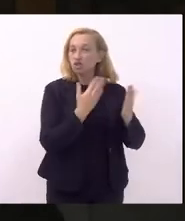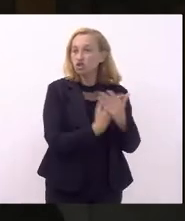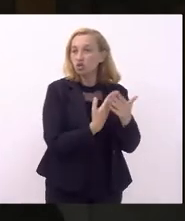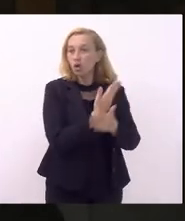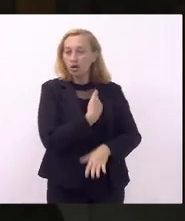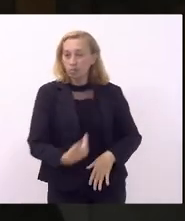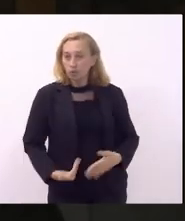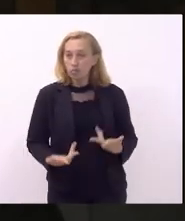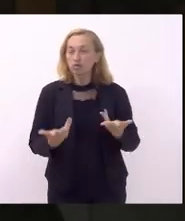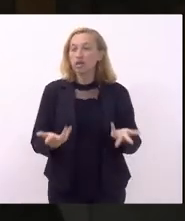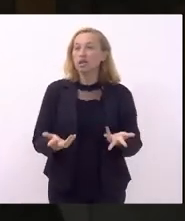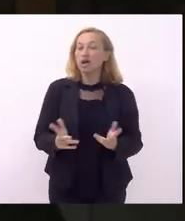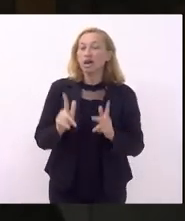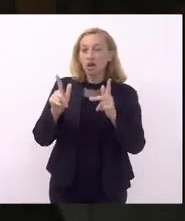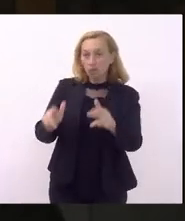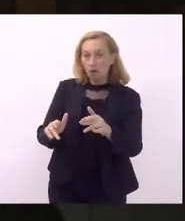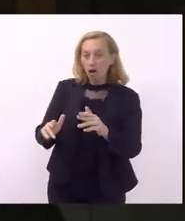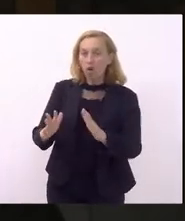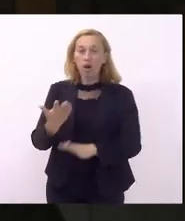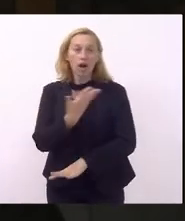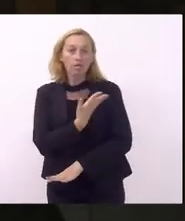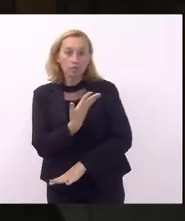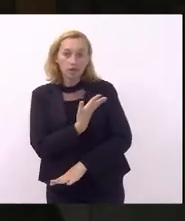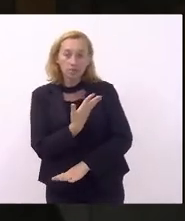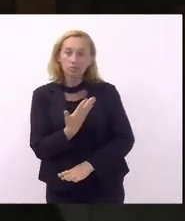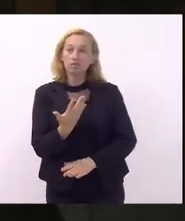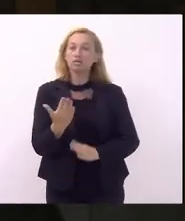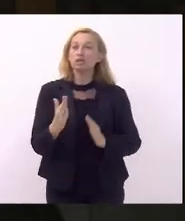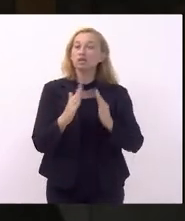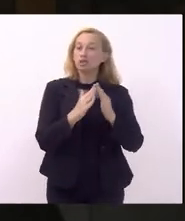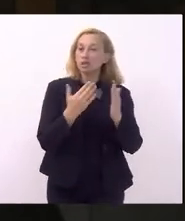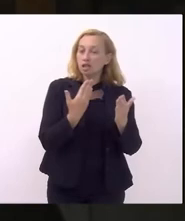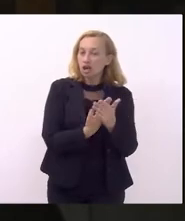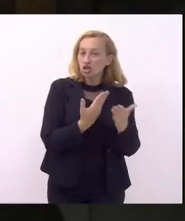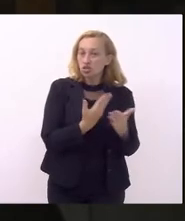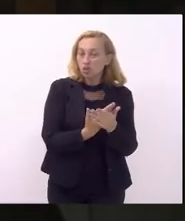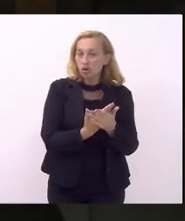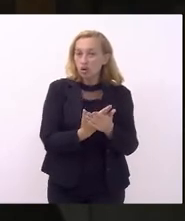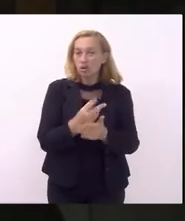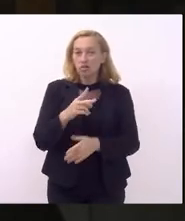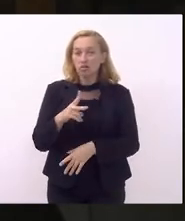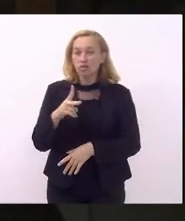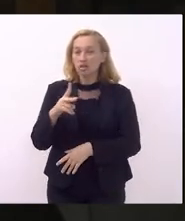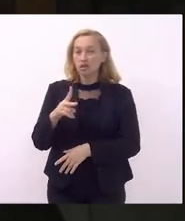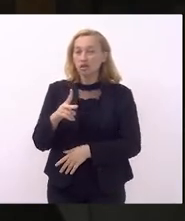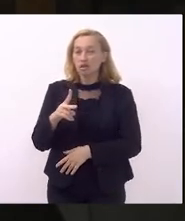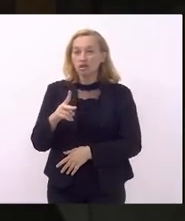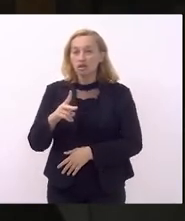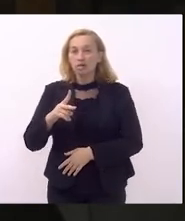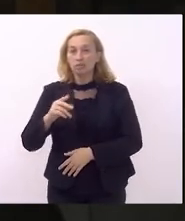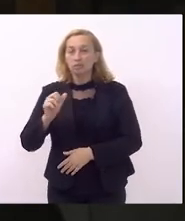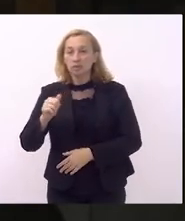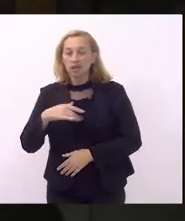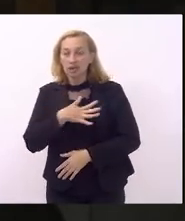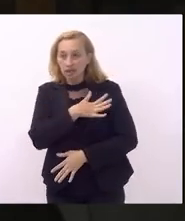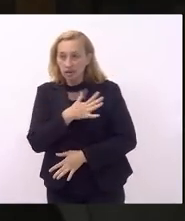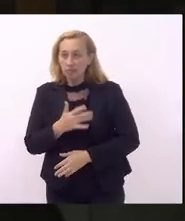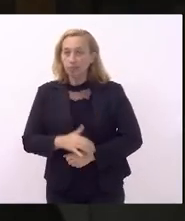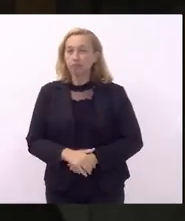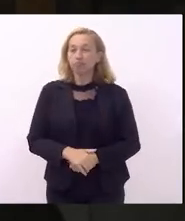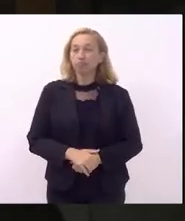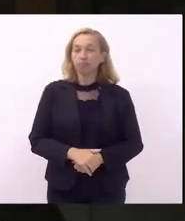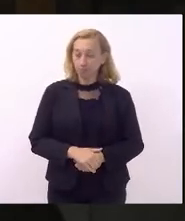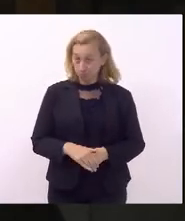por exemplo das forças armadas que tem um investimento diferenciado e por isso ficam num patamar próximo ao dessas unidades